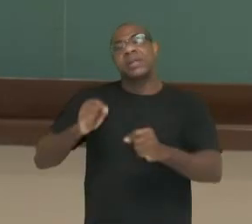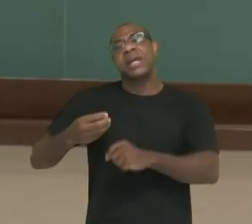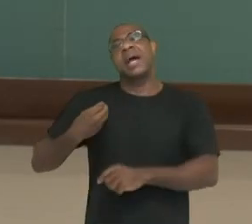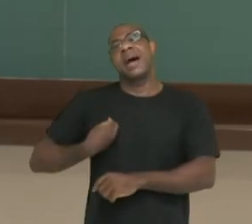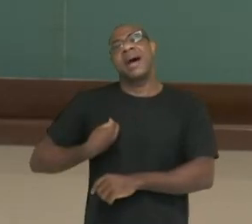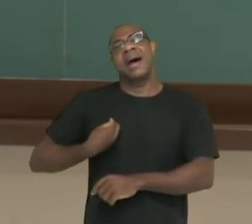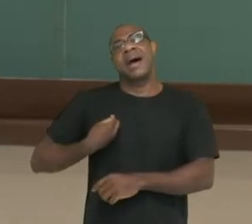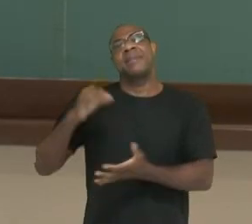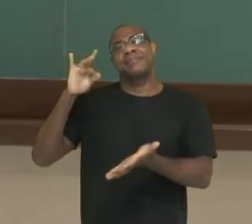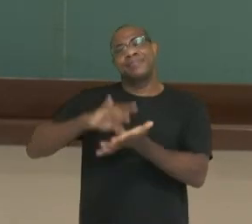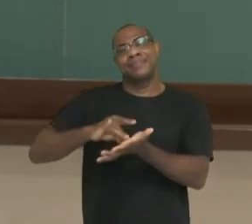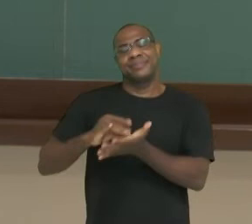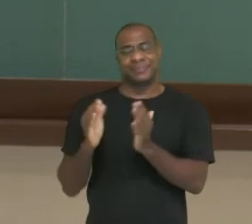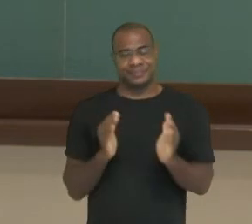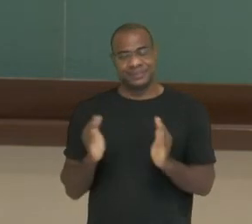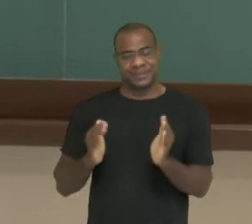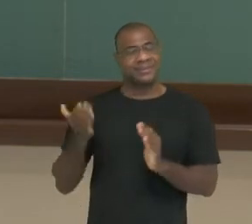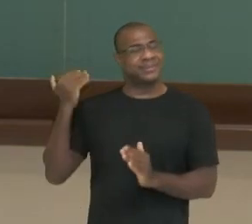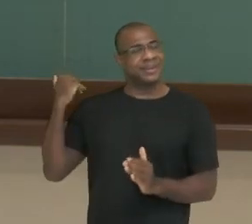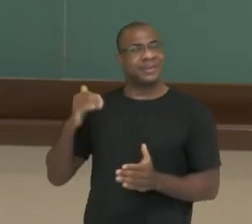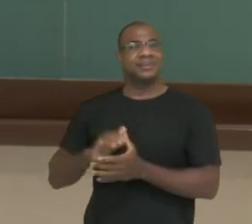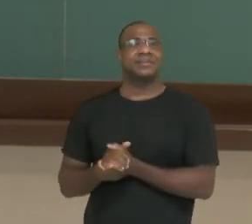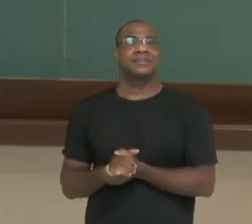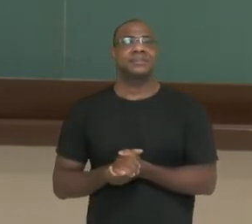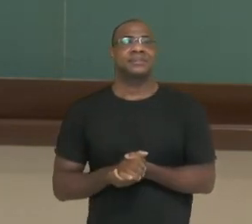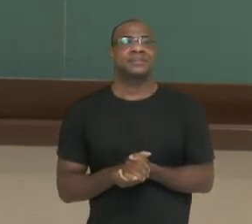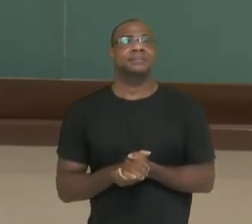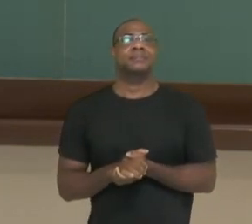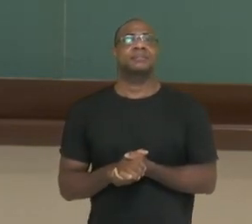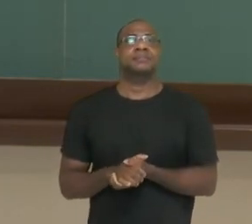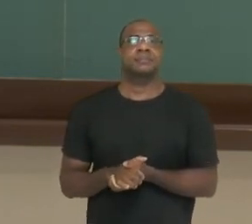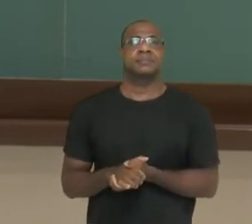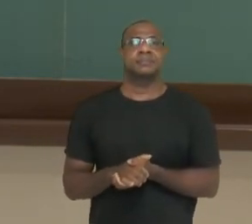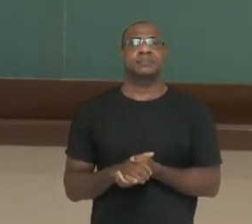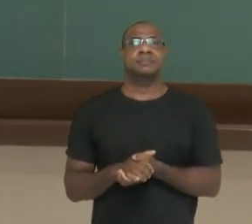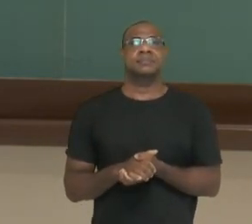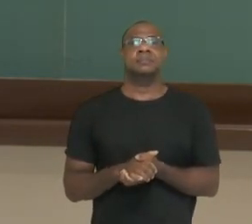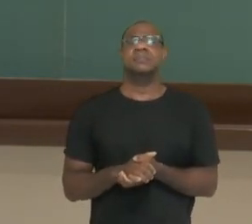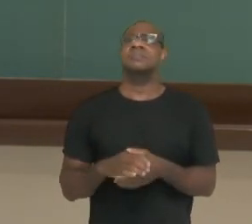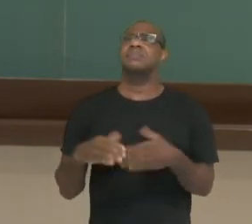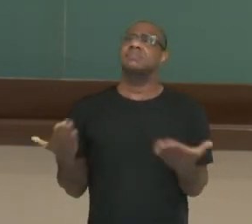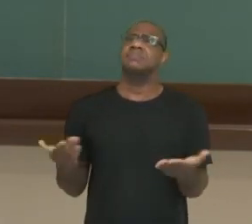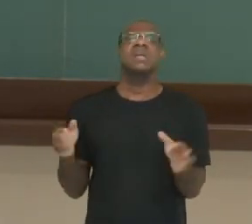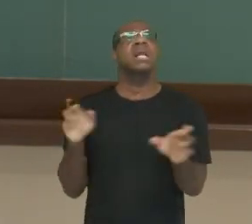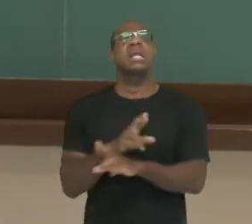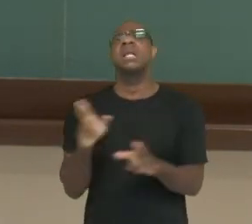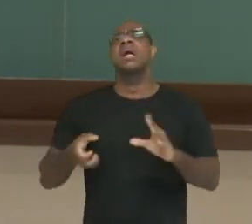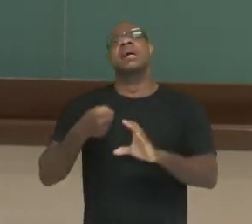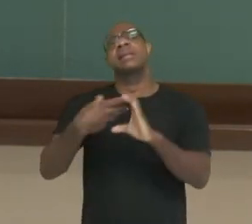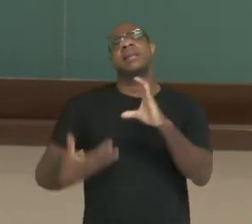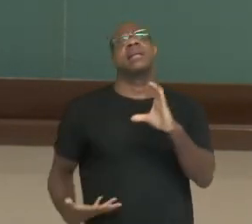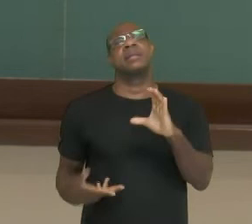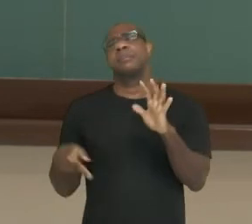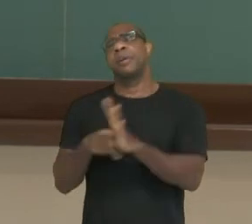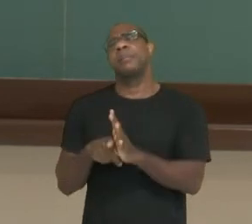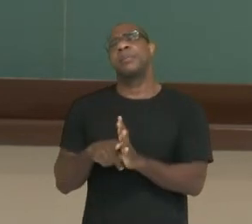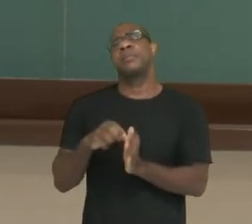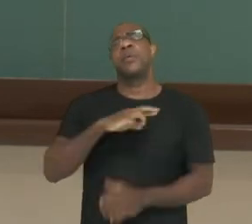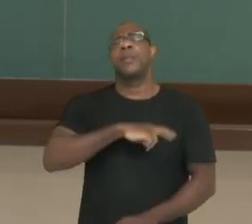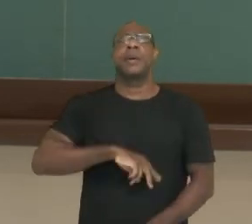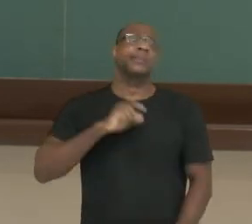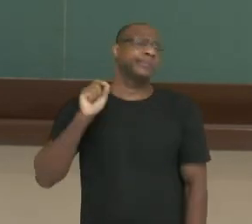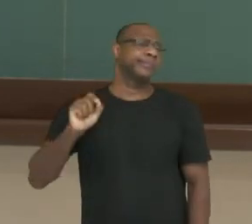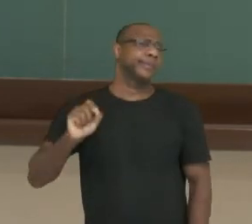E o chamado romance de tese ou romance psicológico. Em relação às características do romance, né?